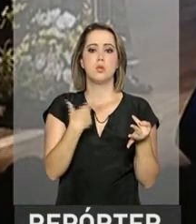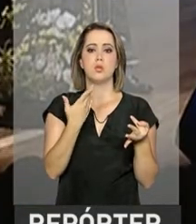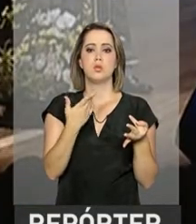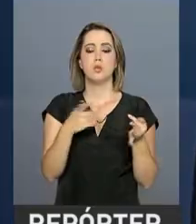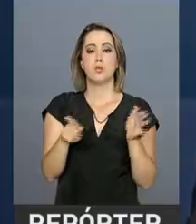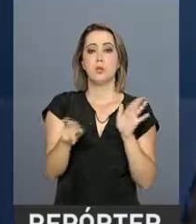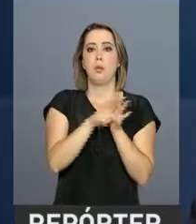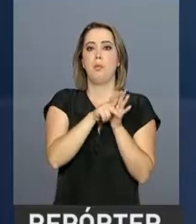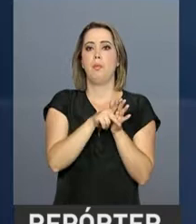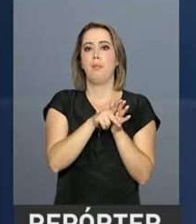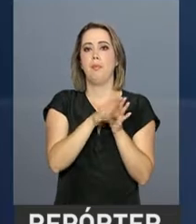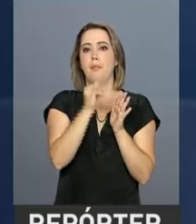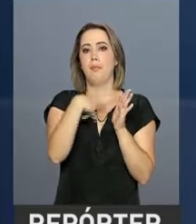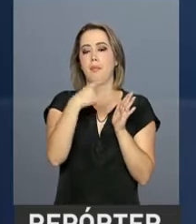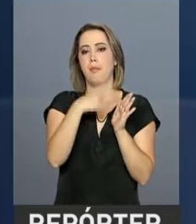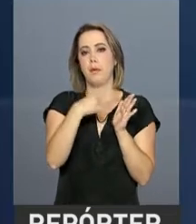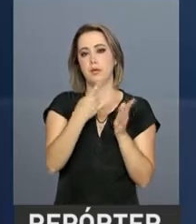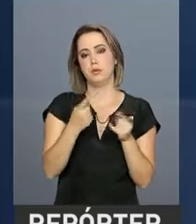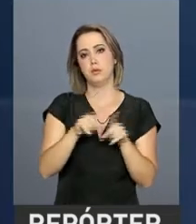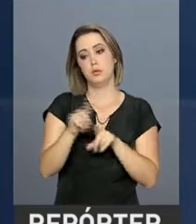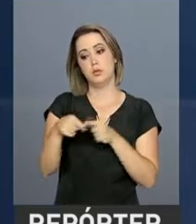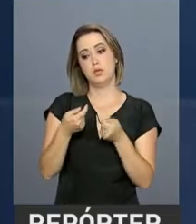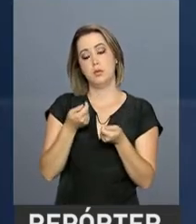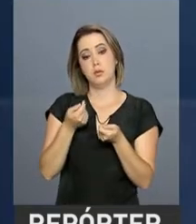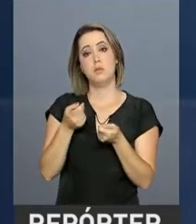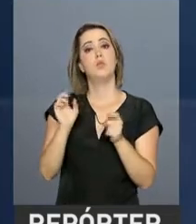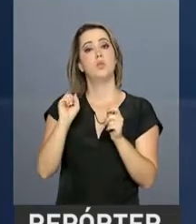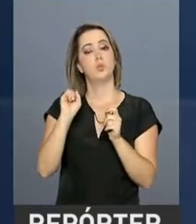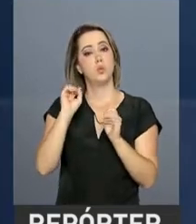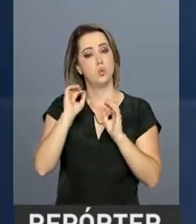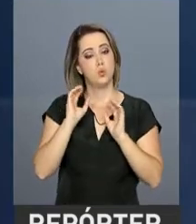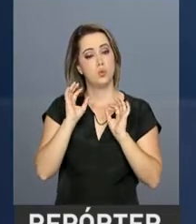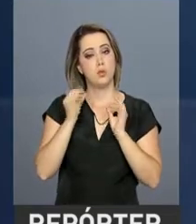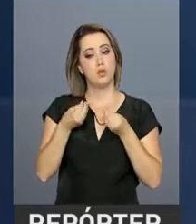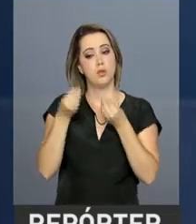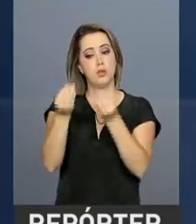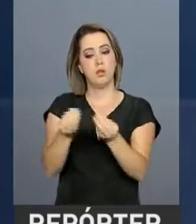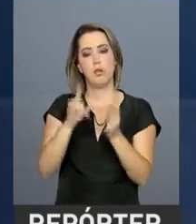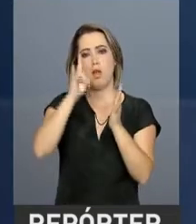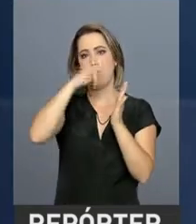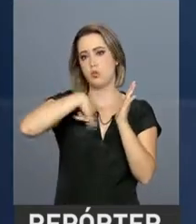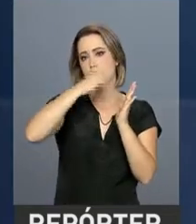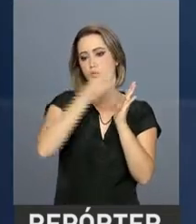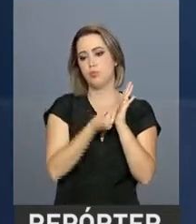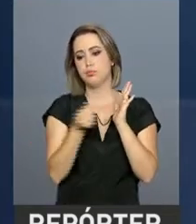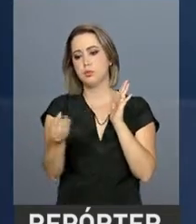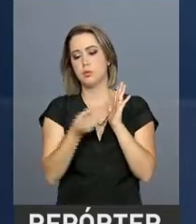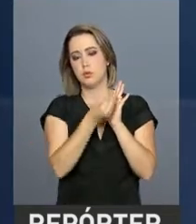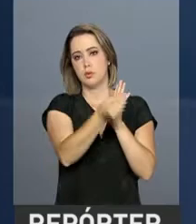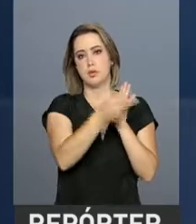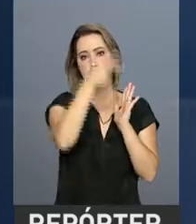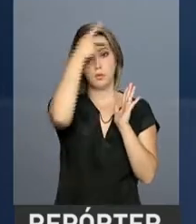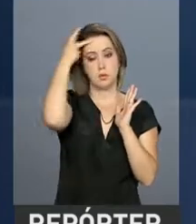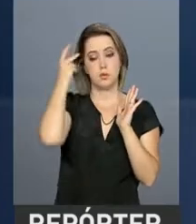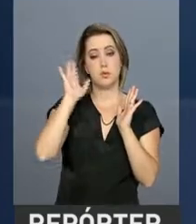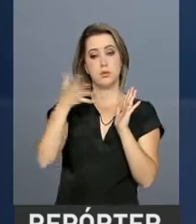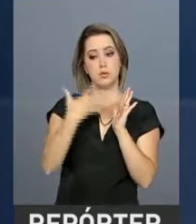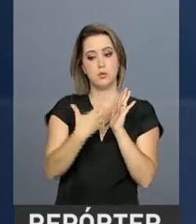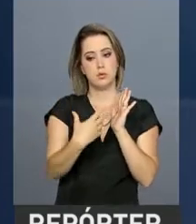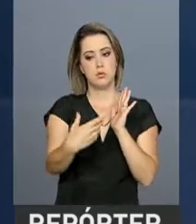nem propriedade. Como, de igual maneira, nós vamos regularizar a titulação daqueles que foram assentados